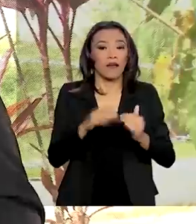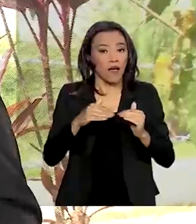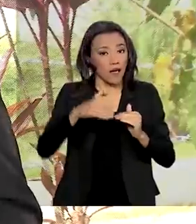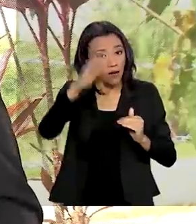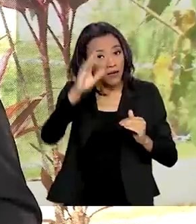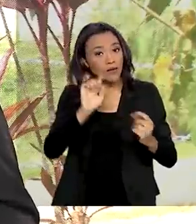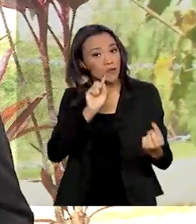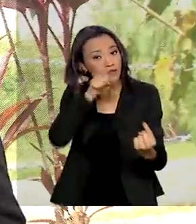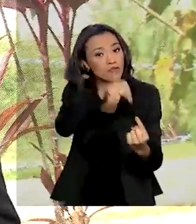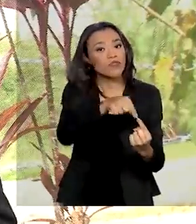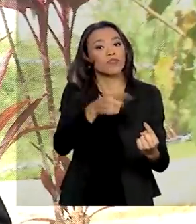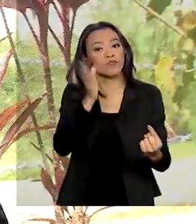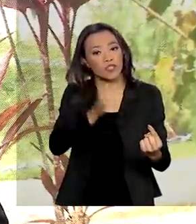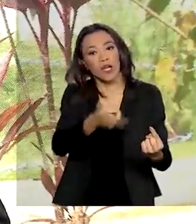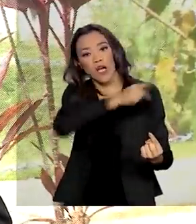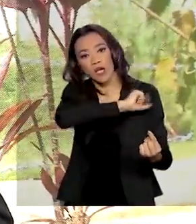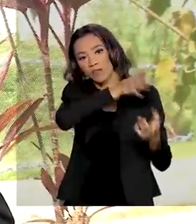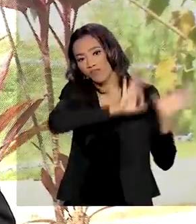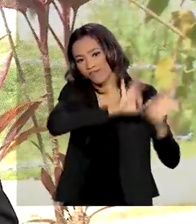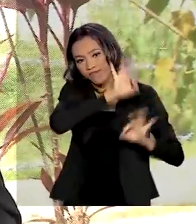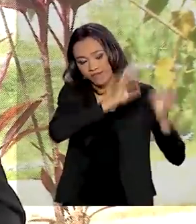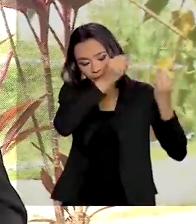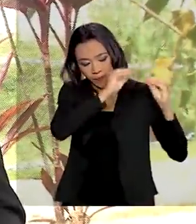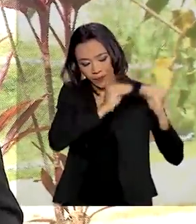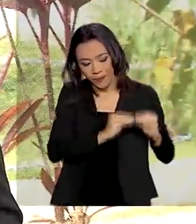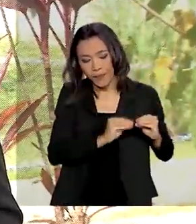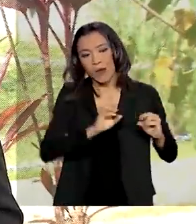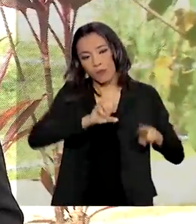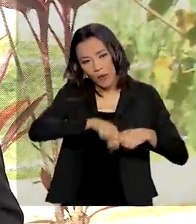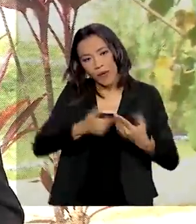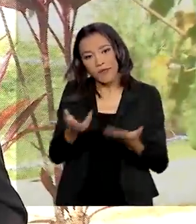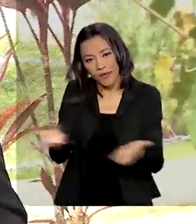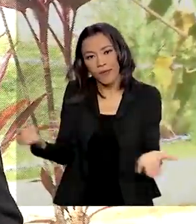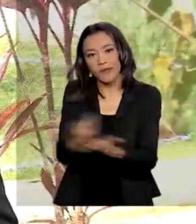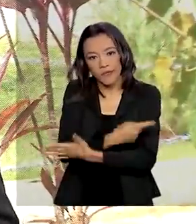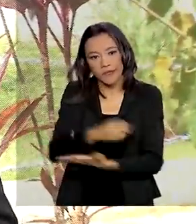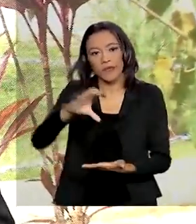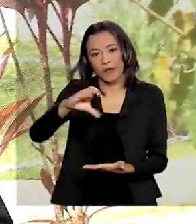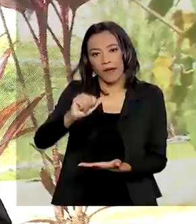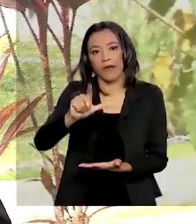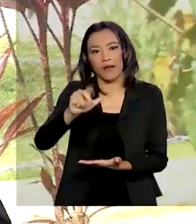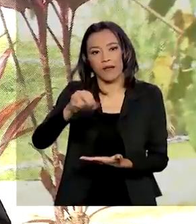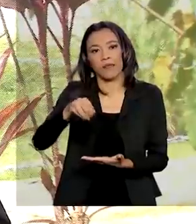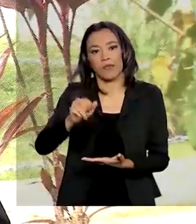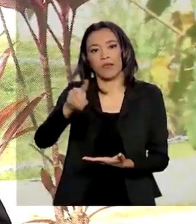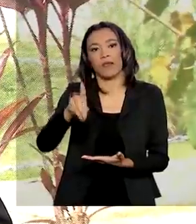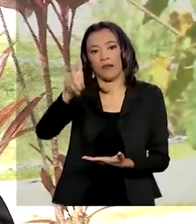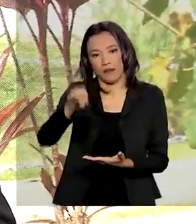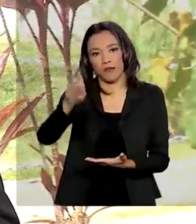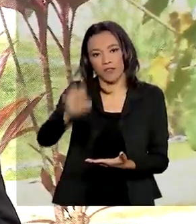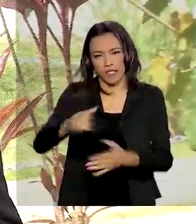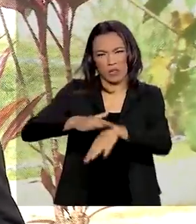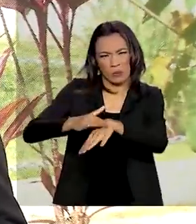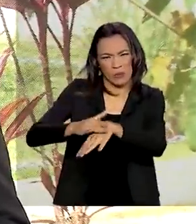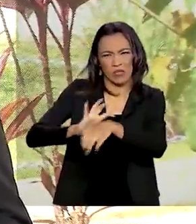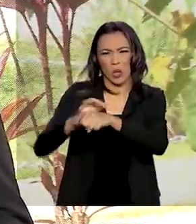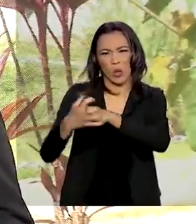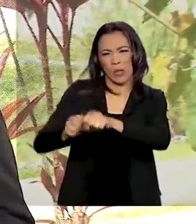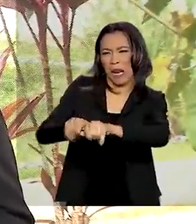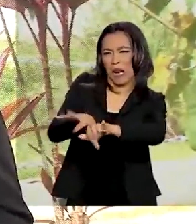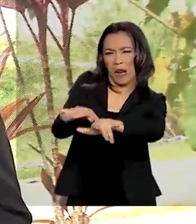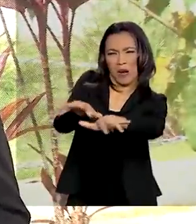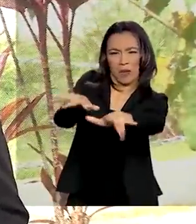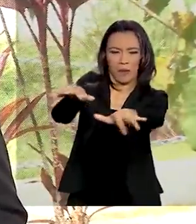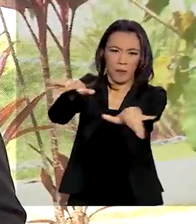liberando, sim, recursos para serem utilizados em ações de combate à crise provocada pelo coronavírus no país. Em relação à